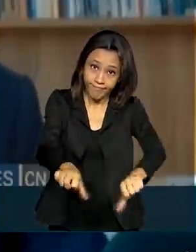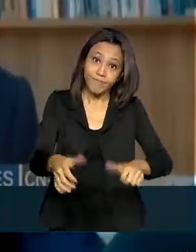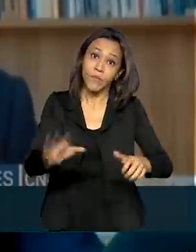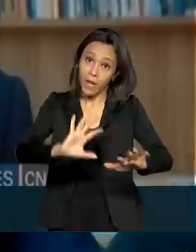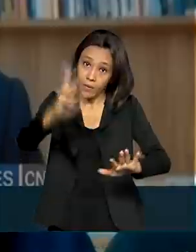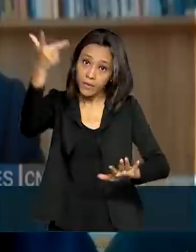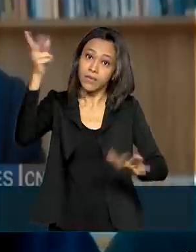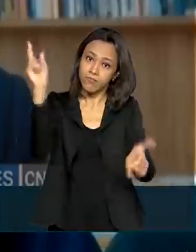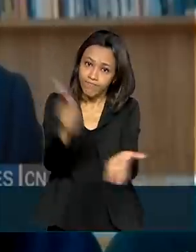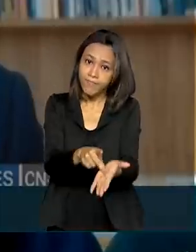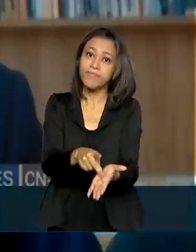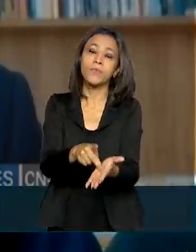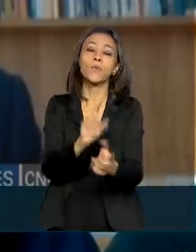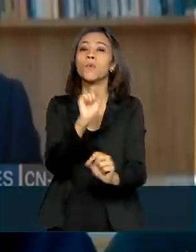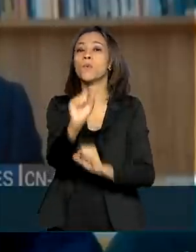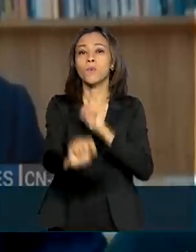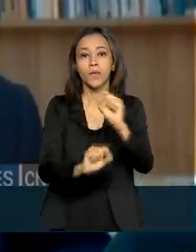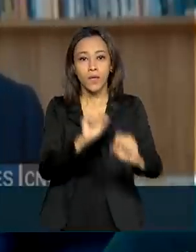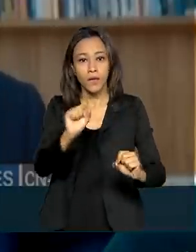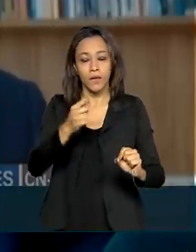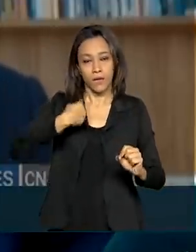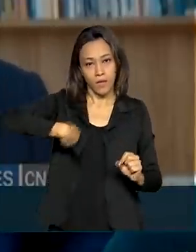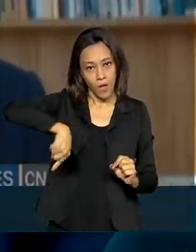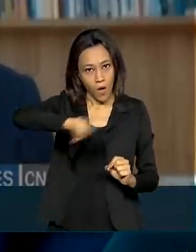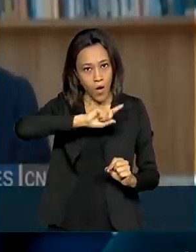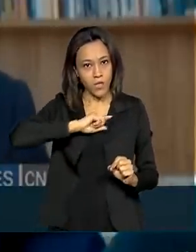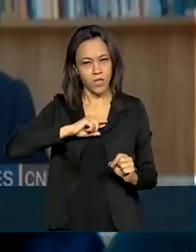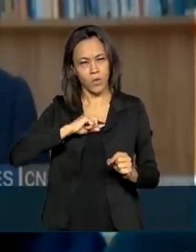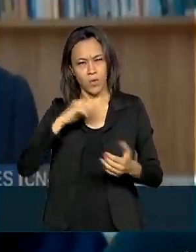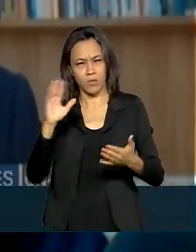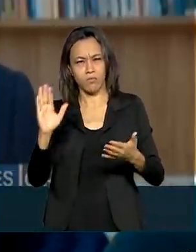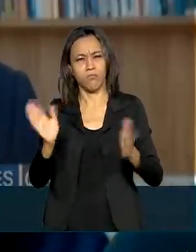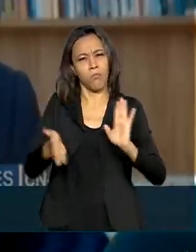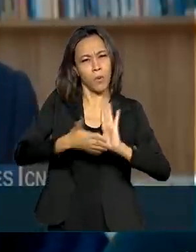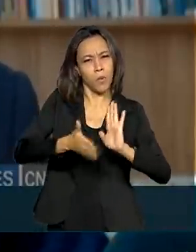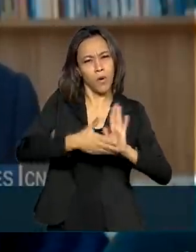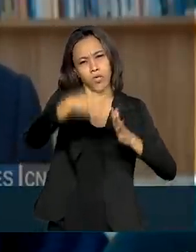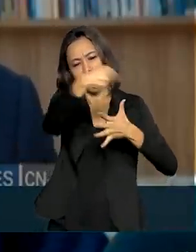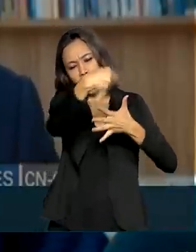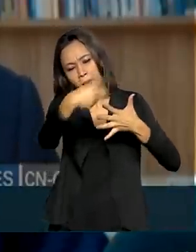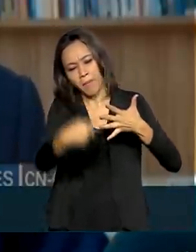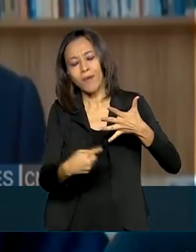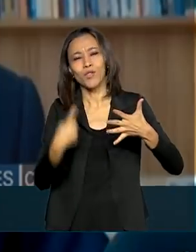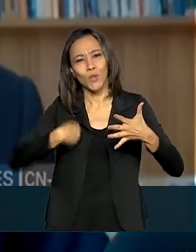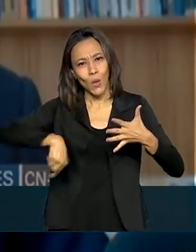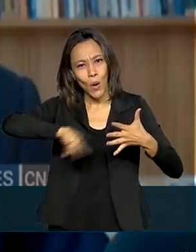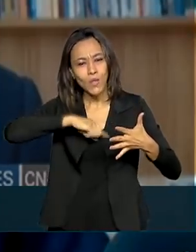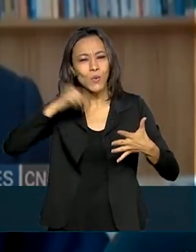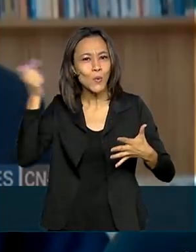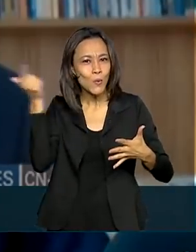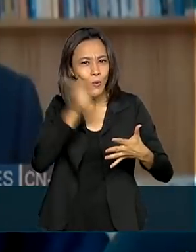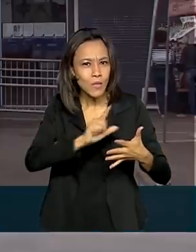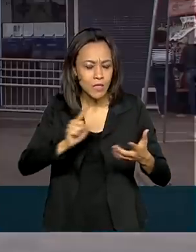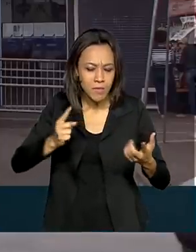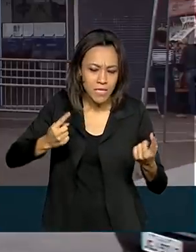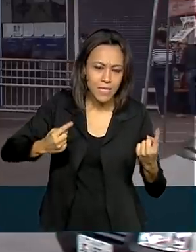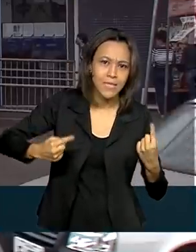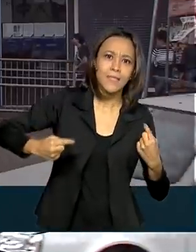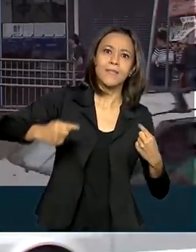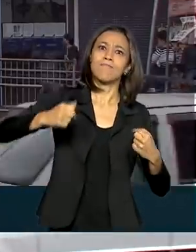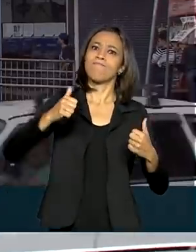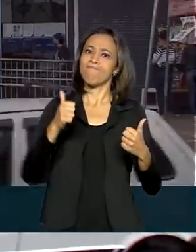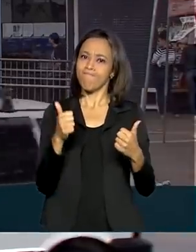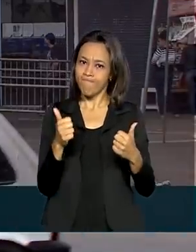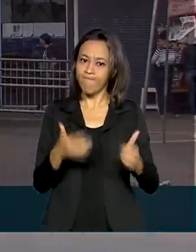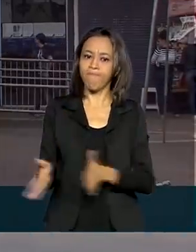aconteceu realmente é que nós, com essas medidas que fizemos, conseguimos criar uma volta em V. Paulo